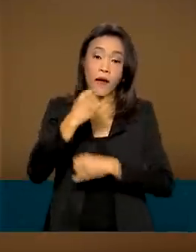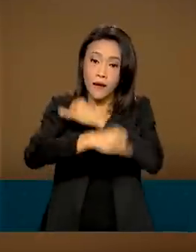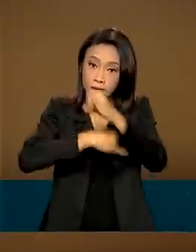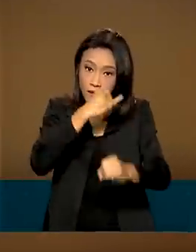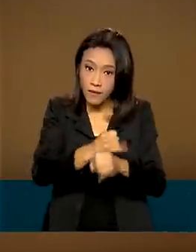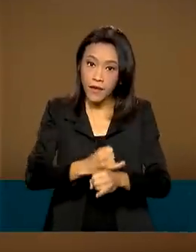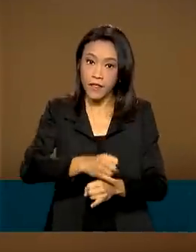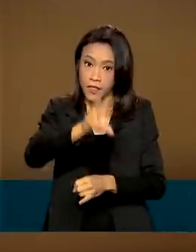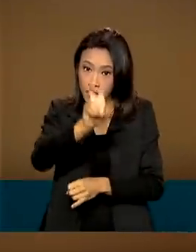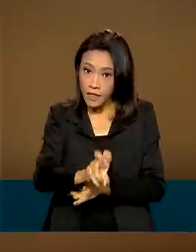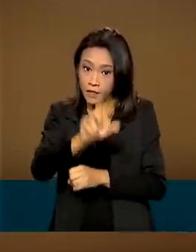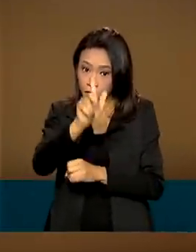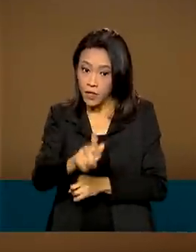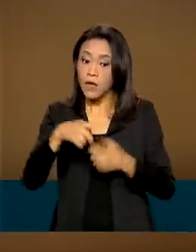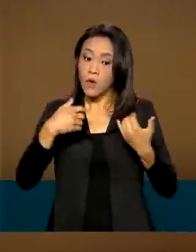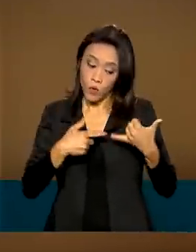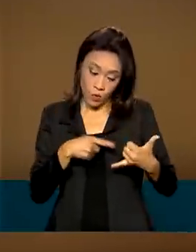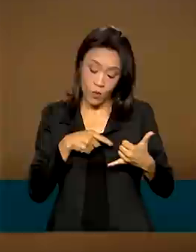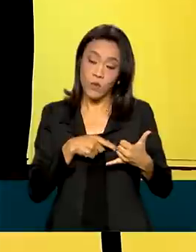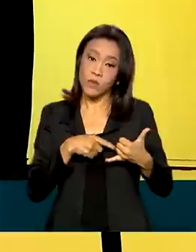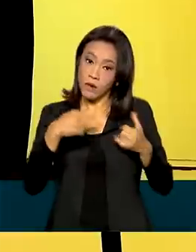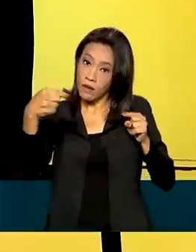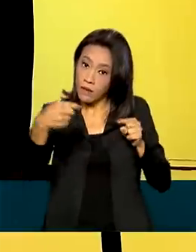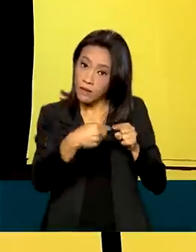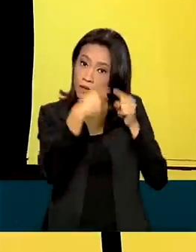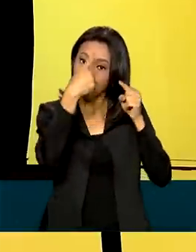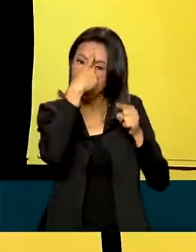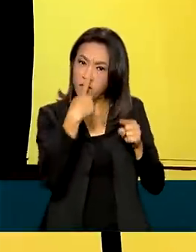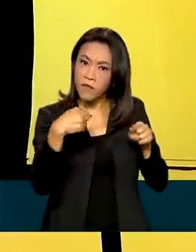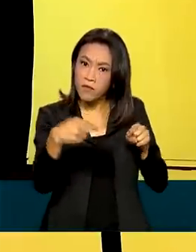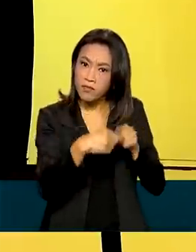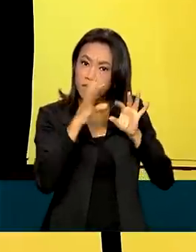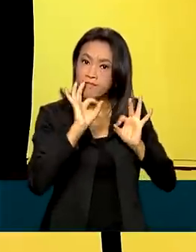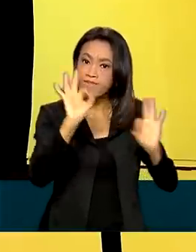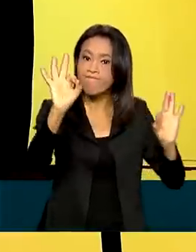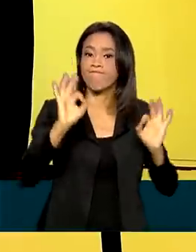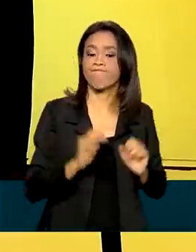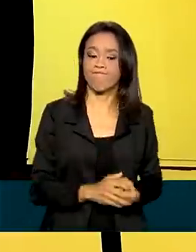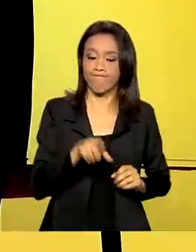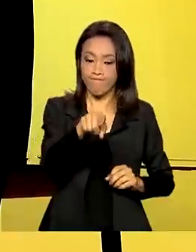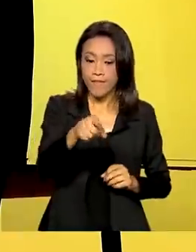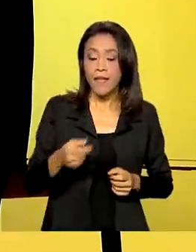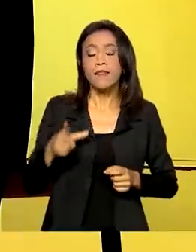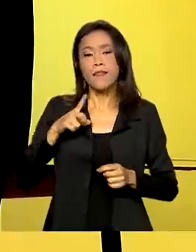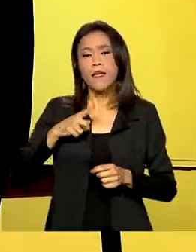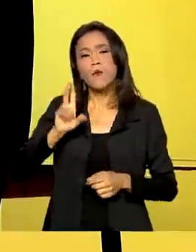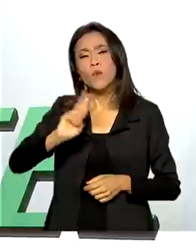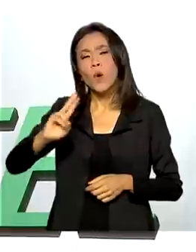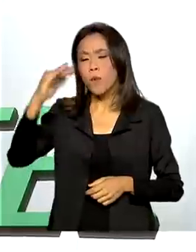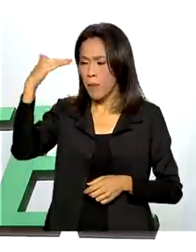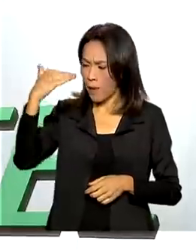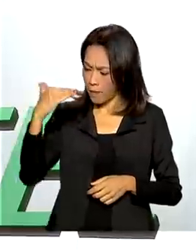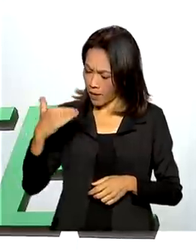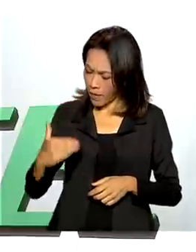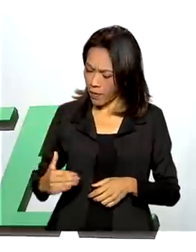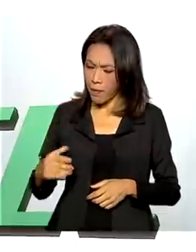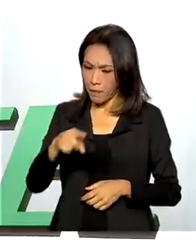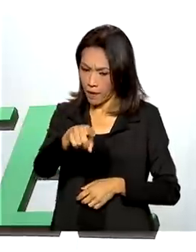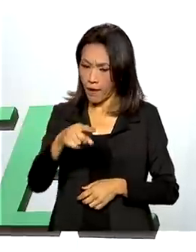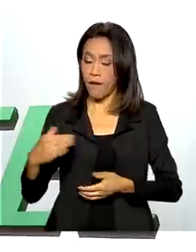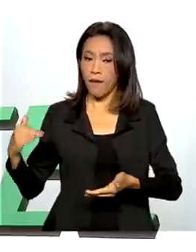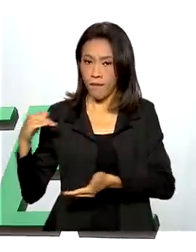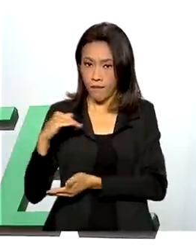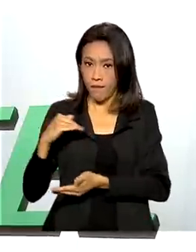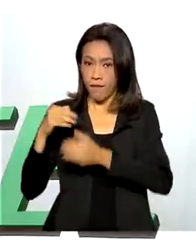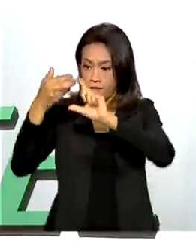o usuário precisa ter um celular habilitado. A agência disponibilizou na internet uma lista de aparelhos homologados para